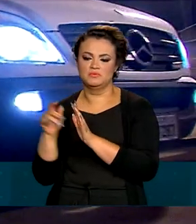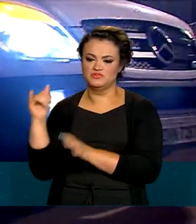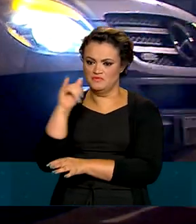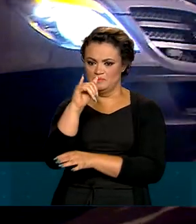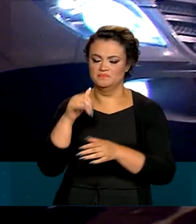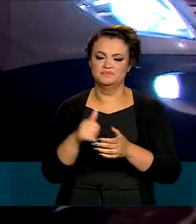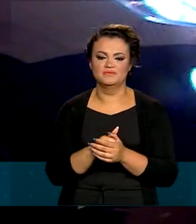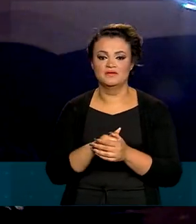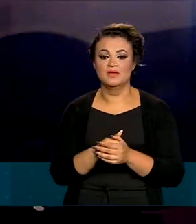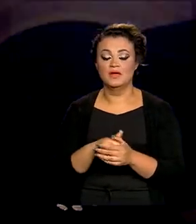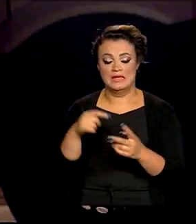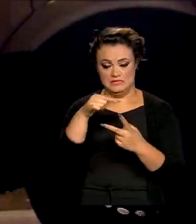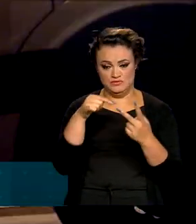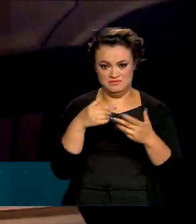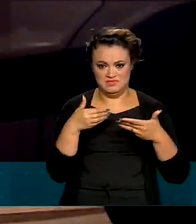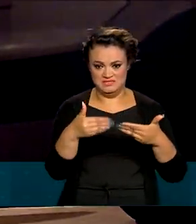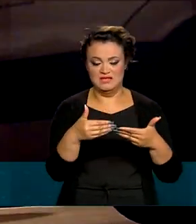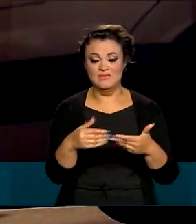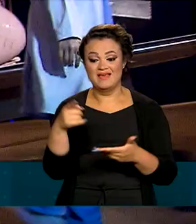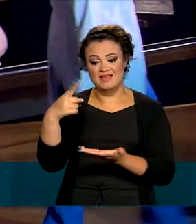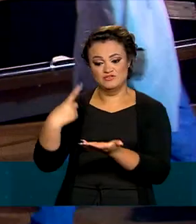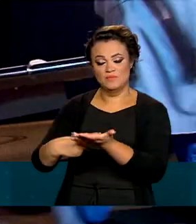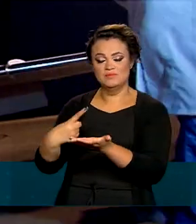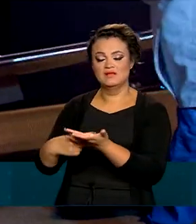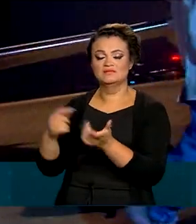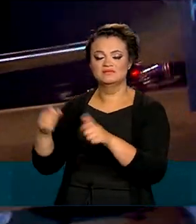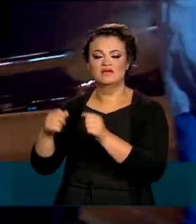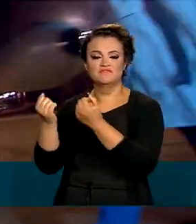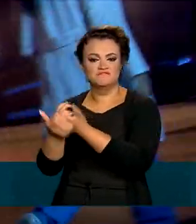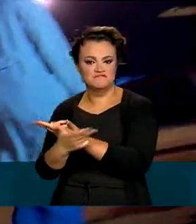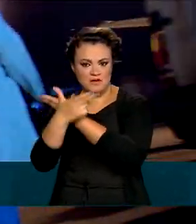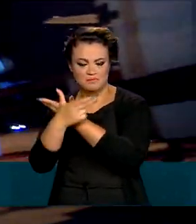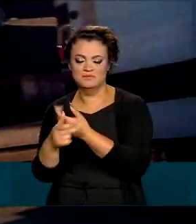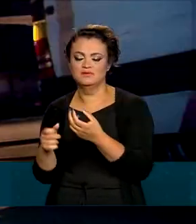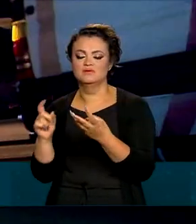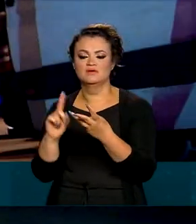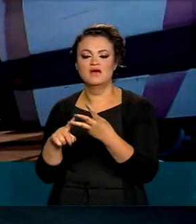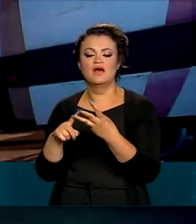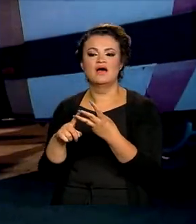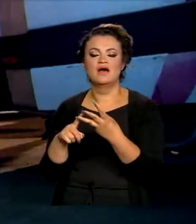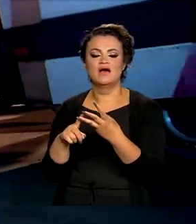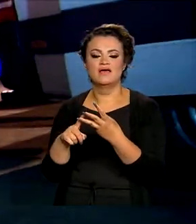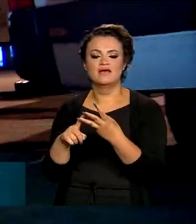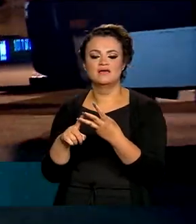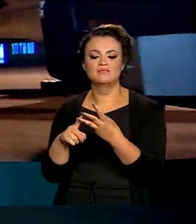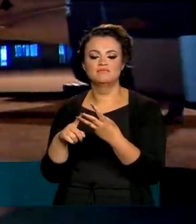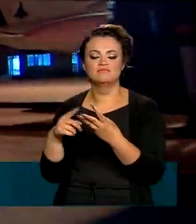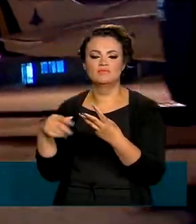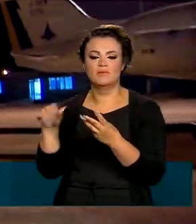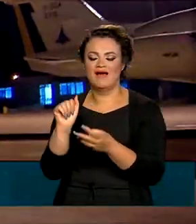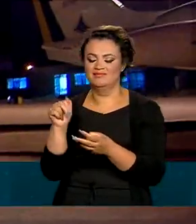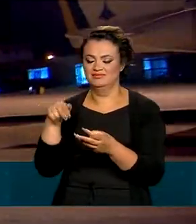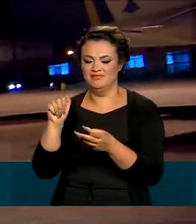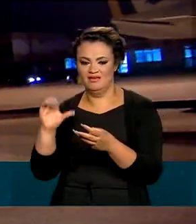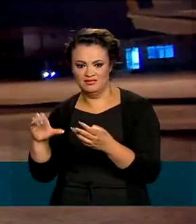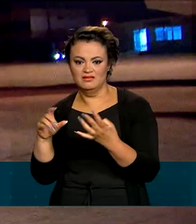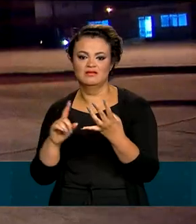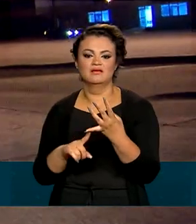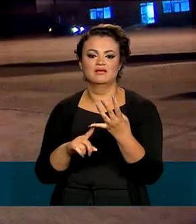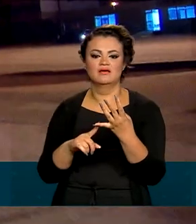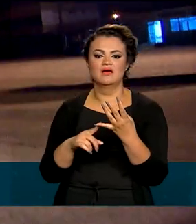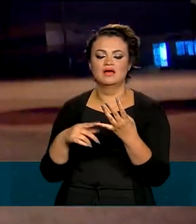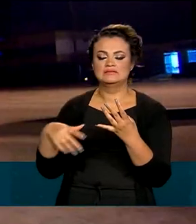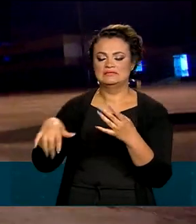Além dos dois ministérios, o convênio envolve a Força Aérea Brasileira, a Agência Nacional de Aviação Civil, operadores